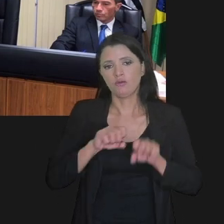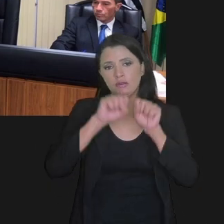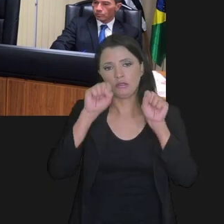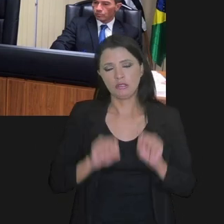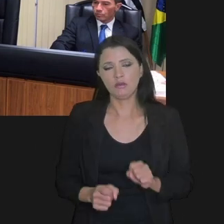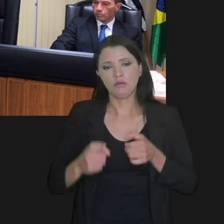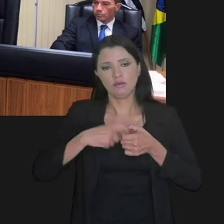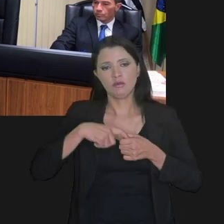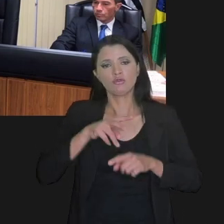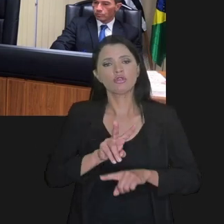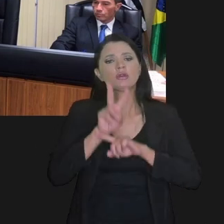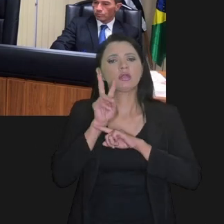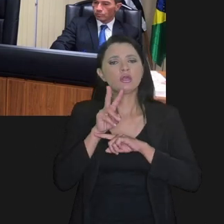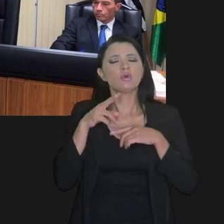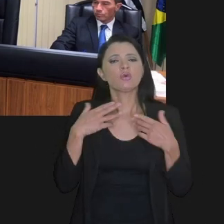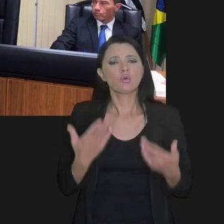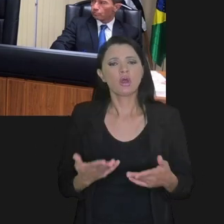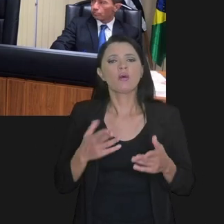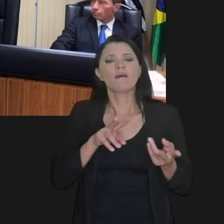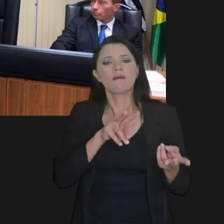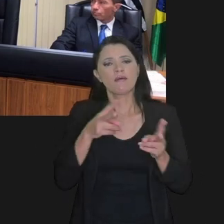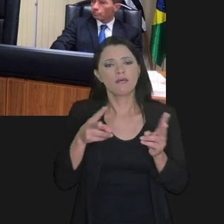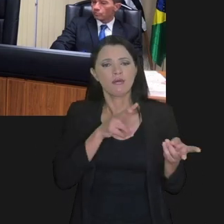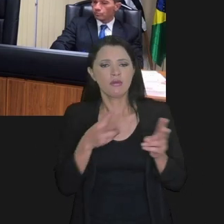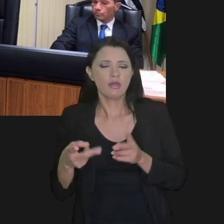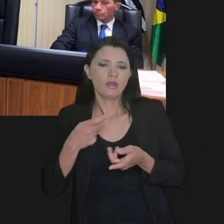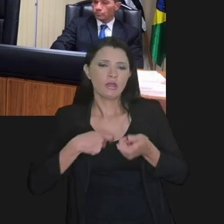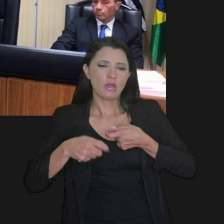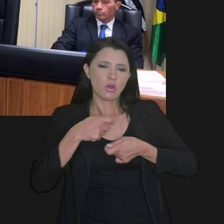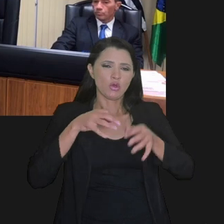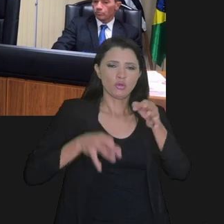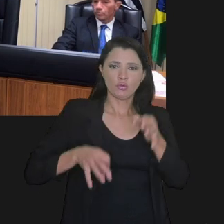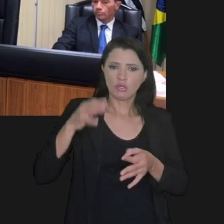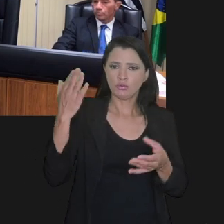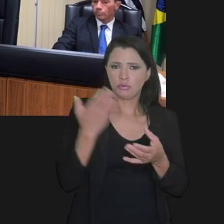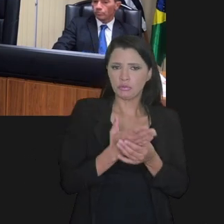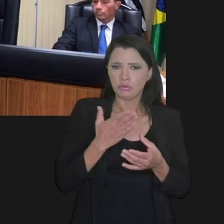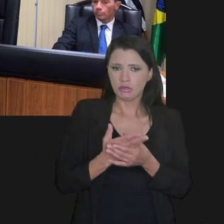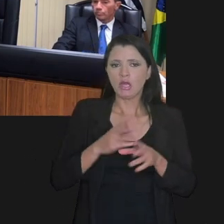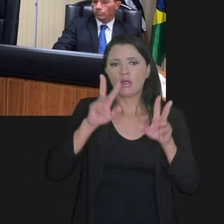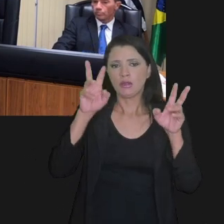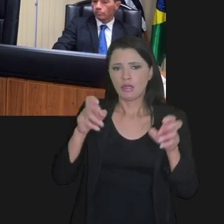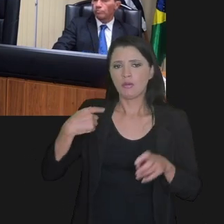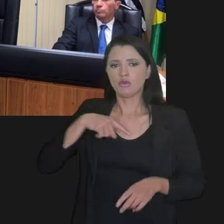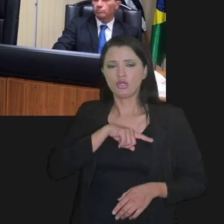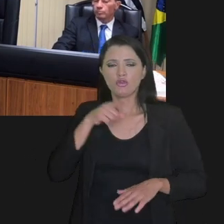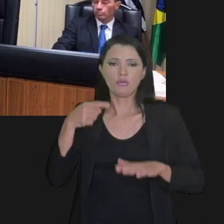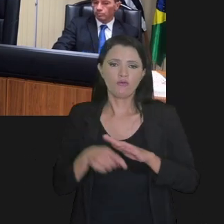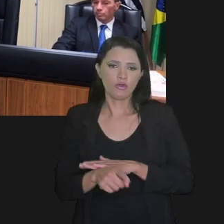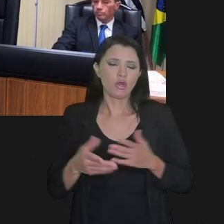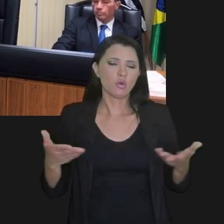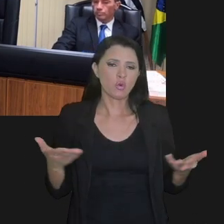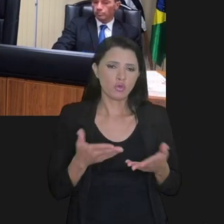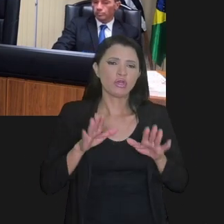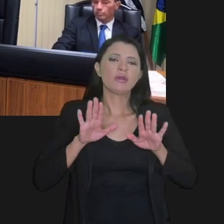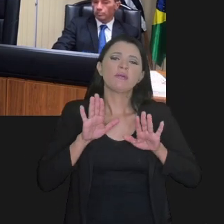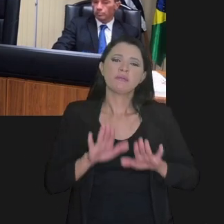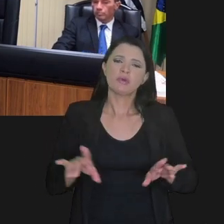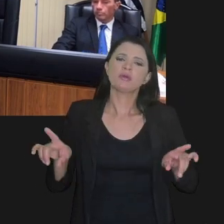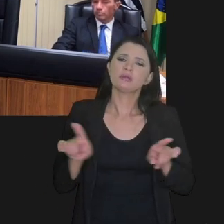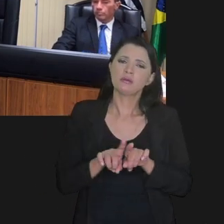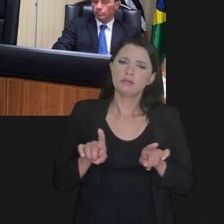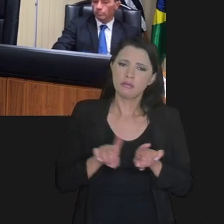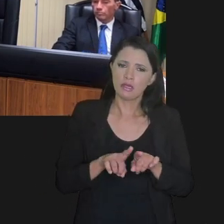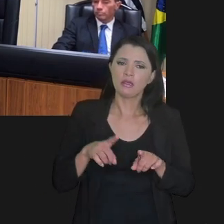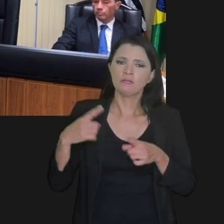duas iniciativas do novo sistema de recuperação de crédito é a transação e os negócios jurídicos processuais, tema que a gente vai aprofundar